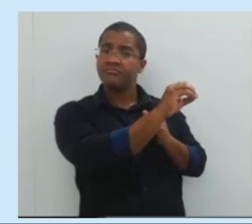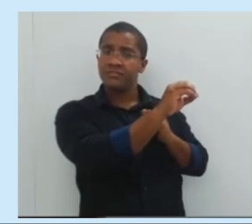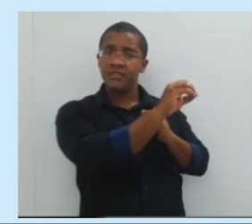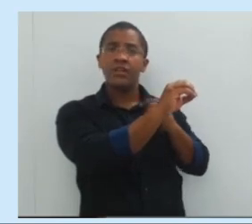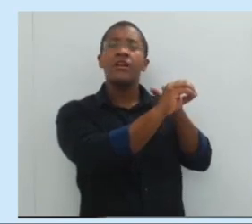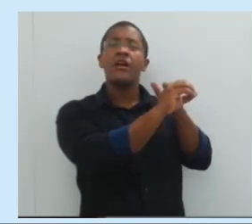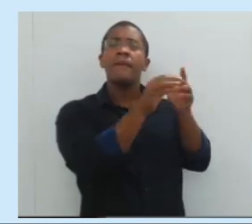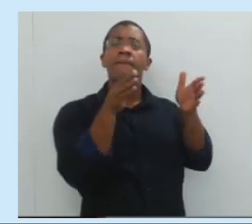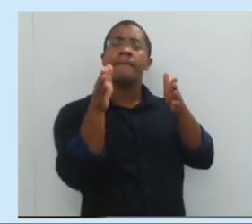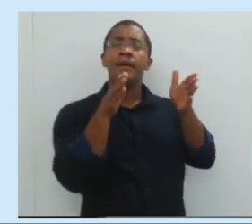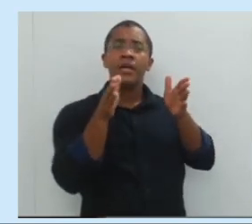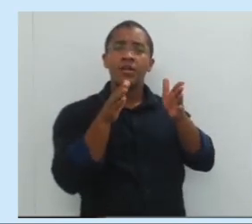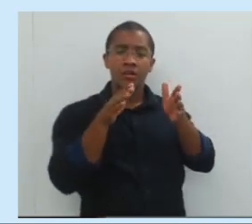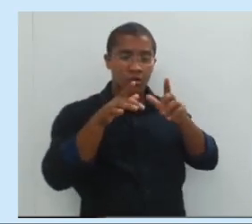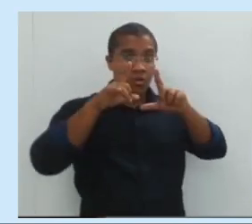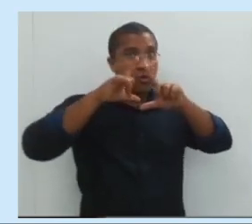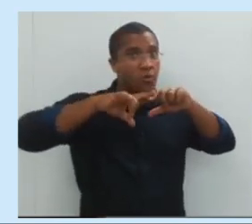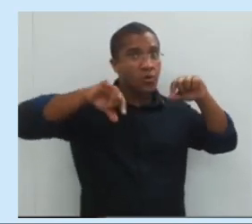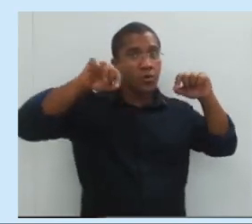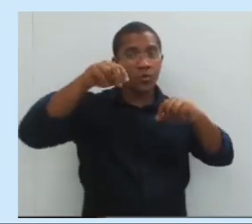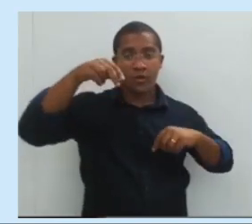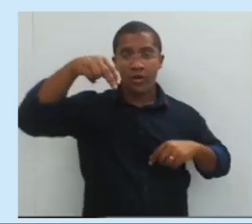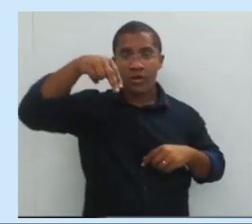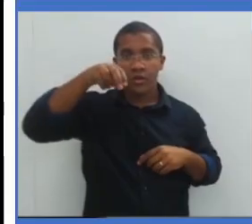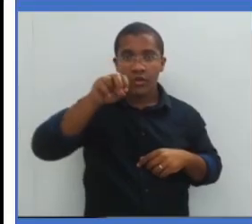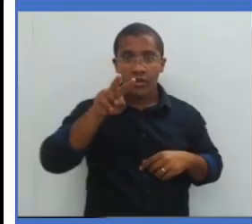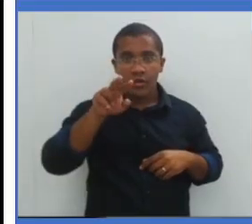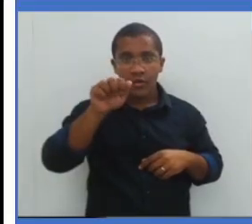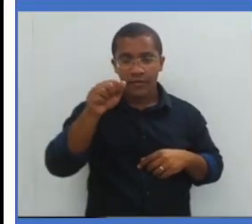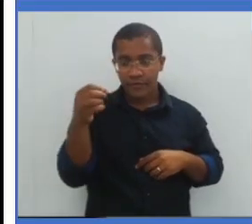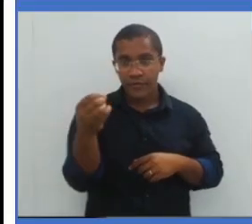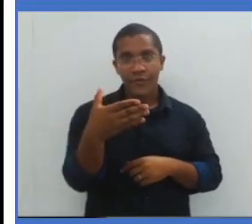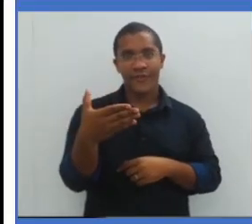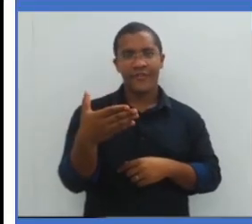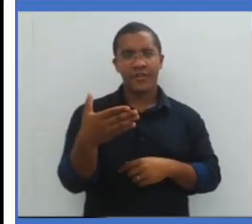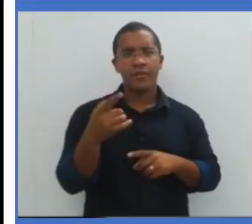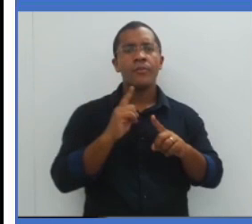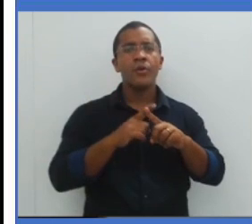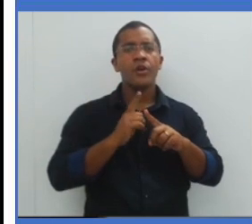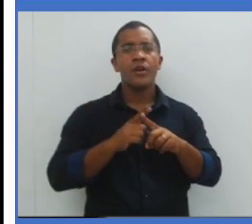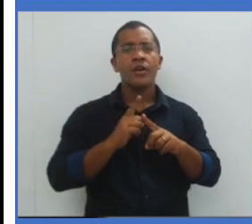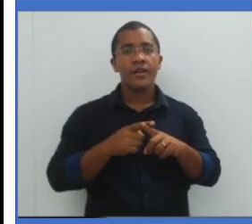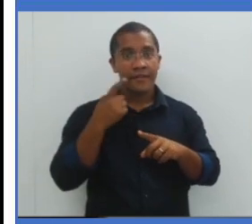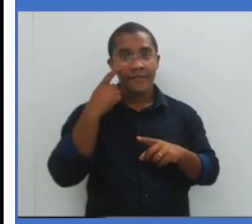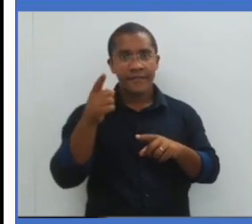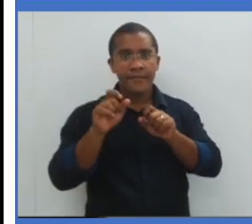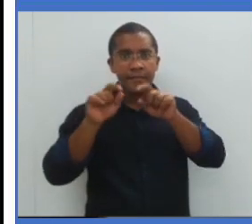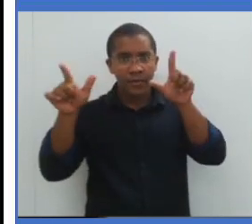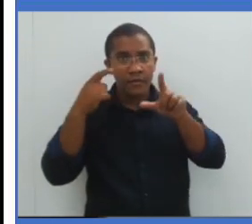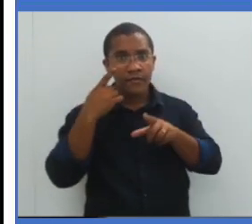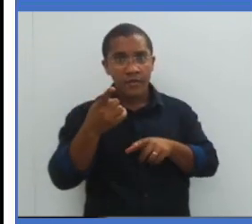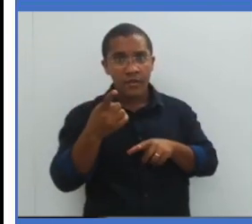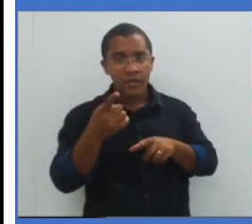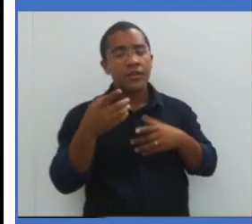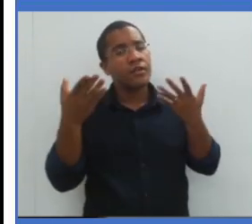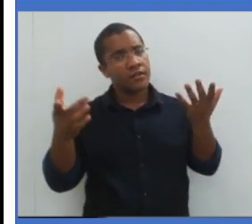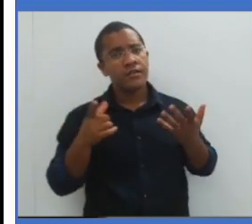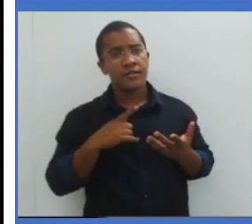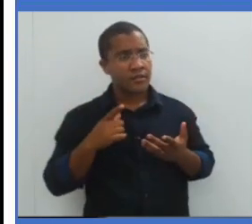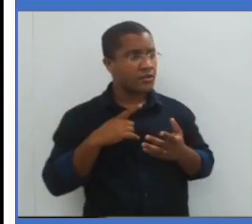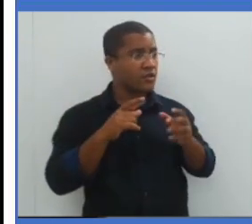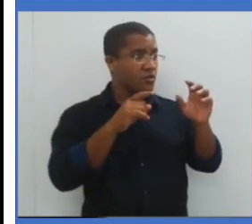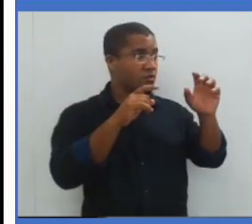Que fase é essa? Fase lua nova. Quando o sol, olha só o slide, se